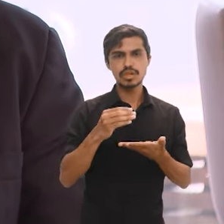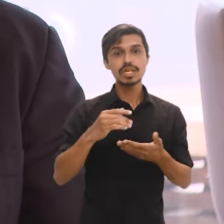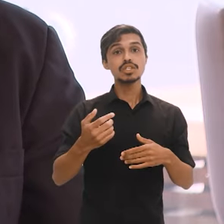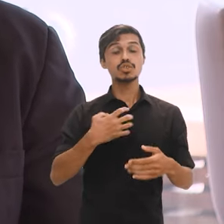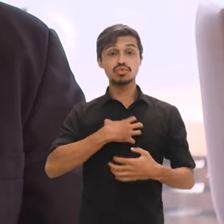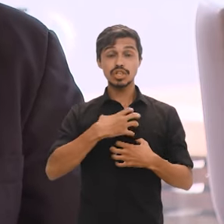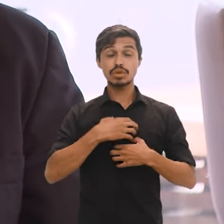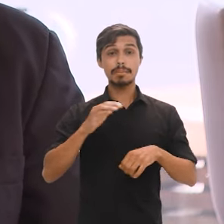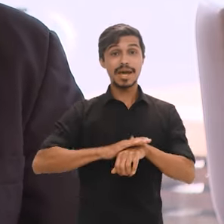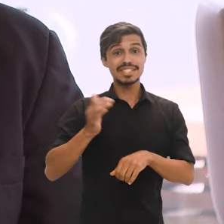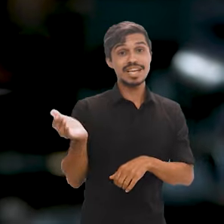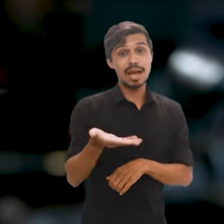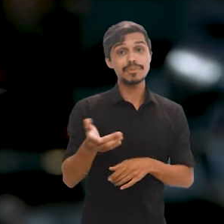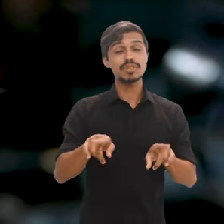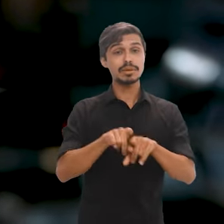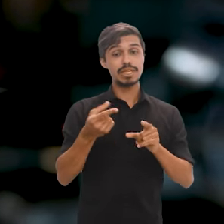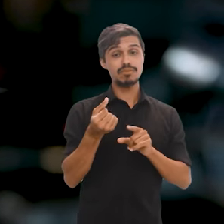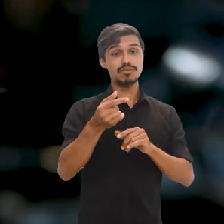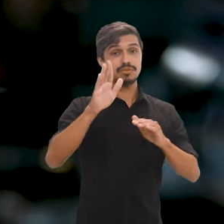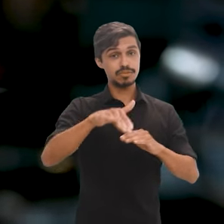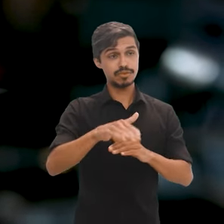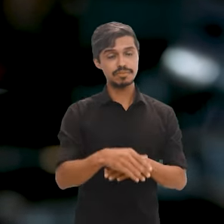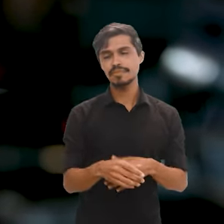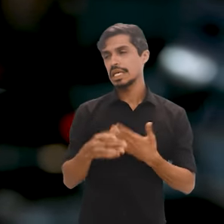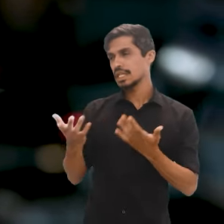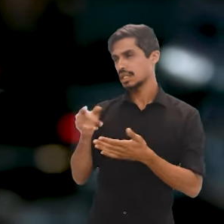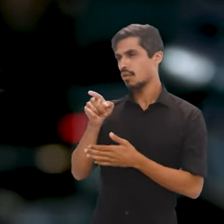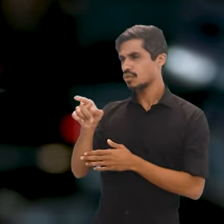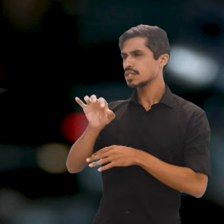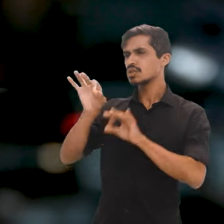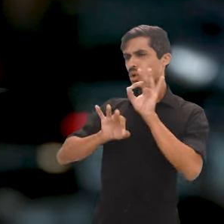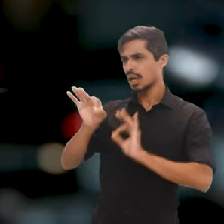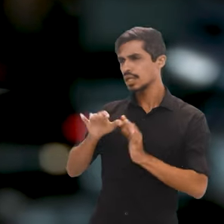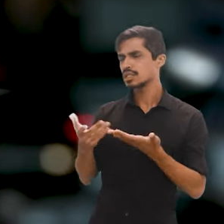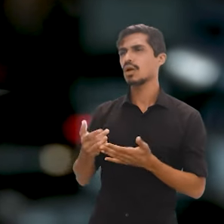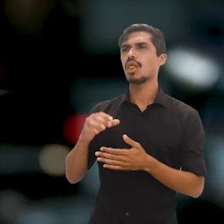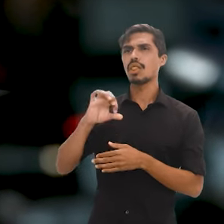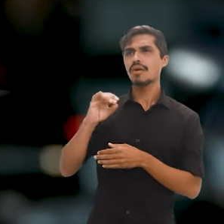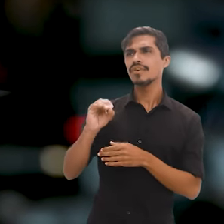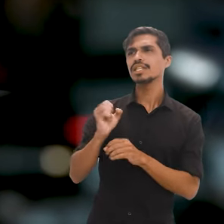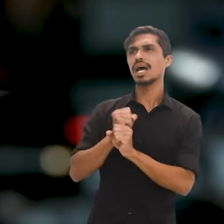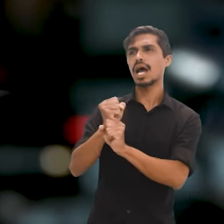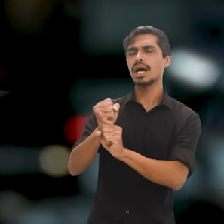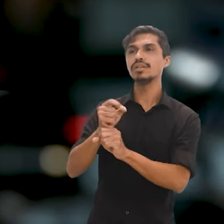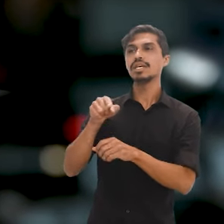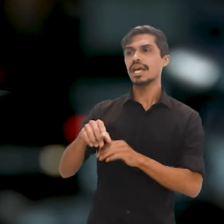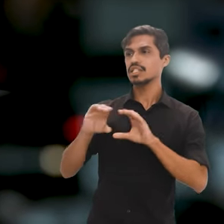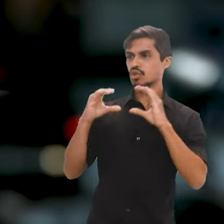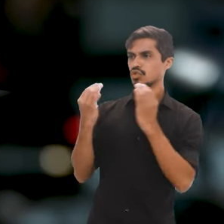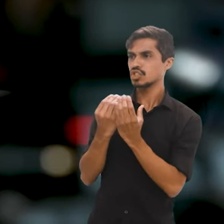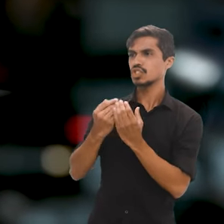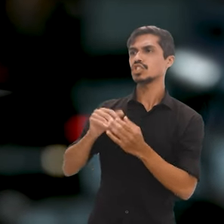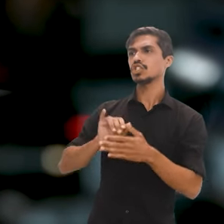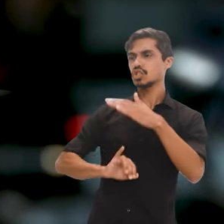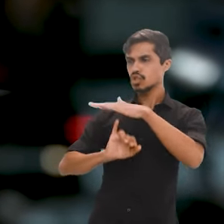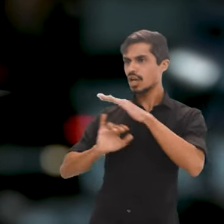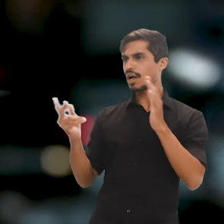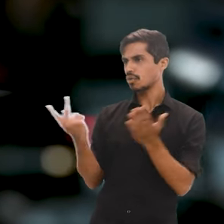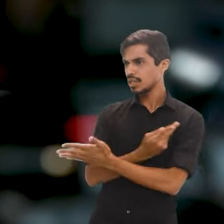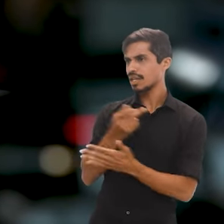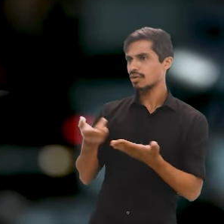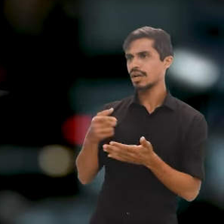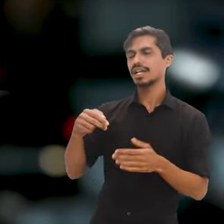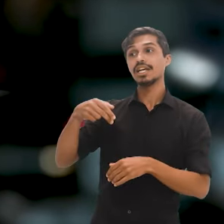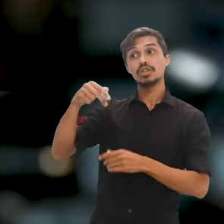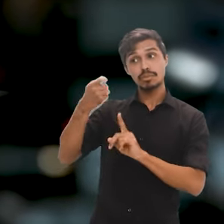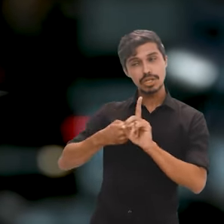e maior agilidade. E essas discussões que o senhor falou que estão fazendo, a preparação dos 90 anos, esse congresso institucional que vai ter agora,